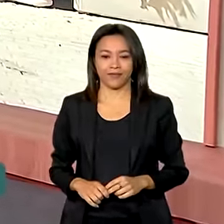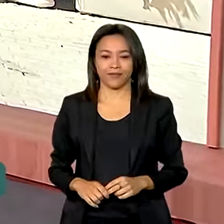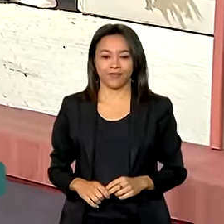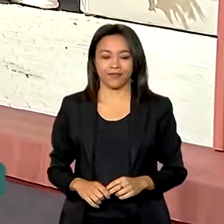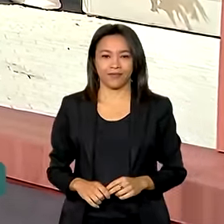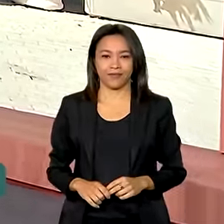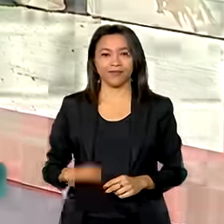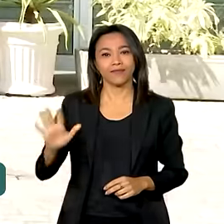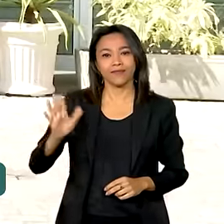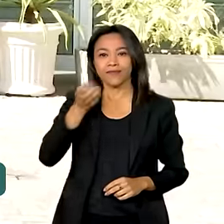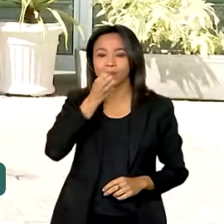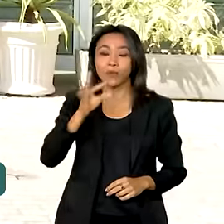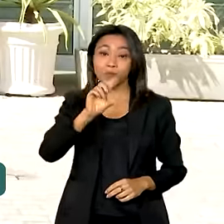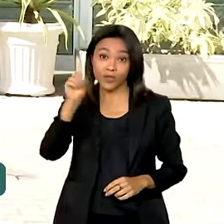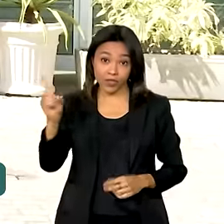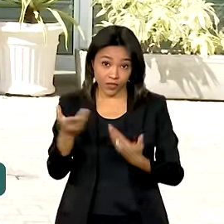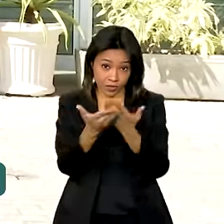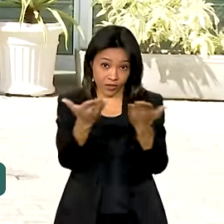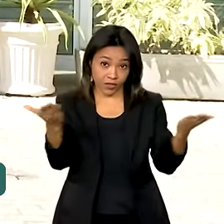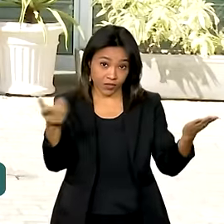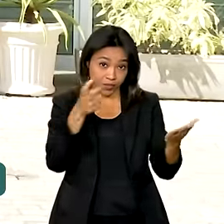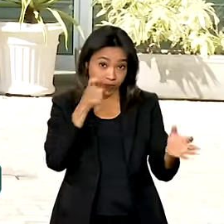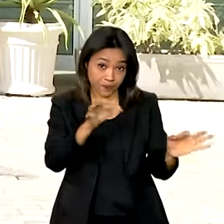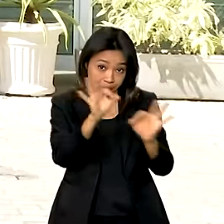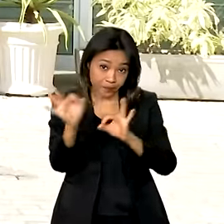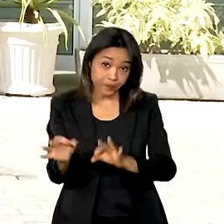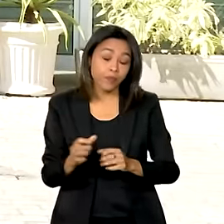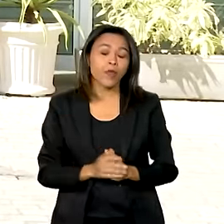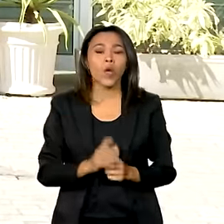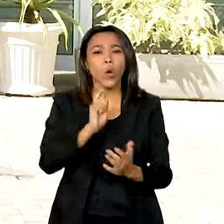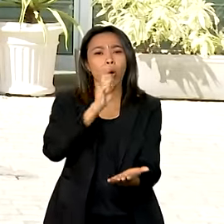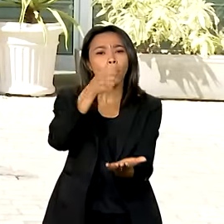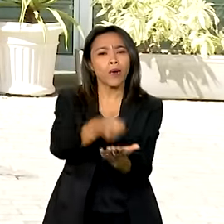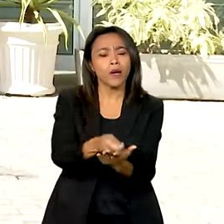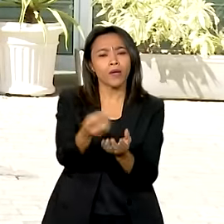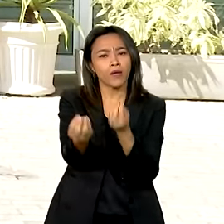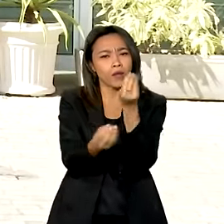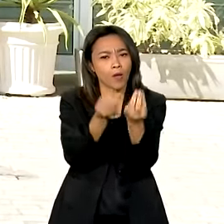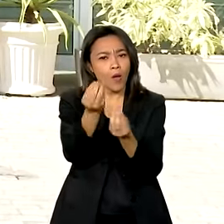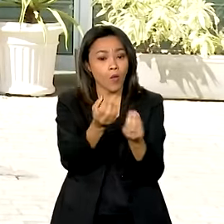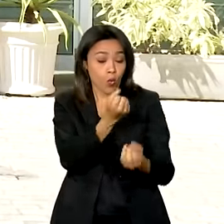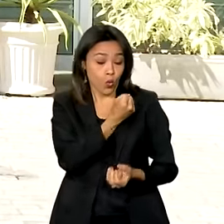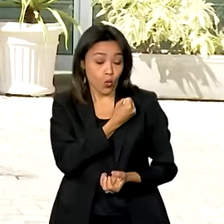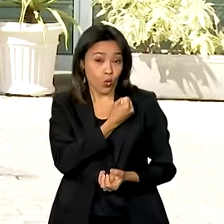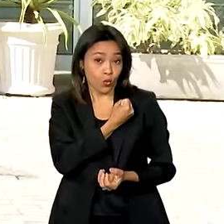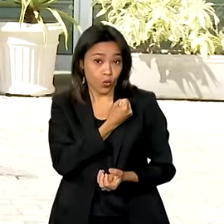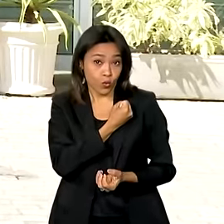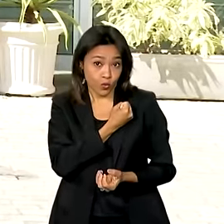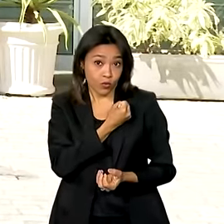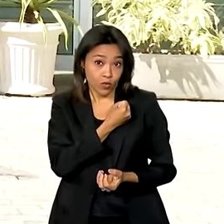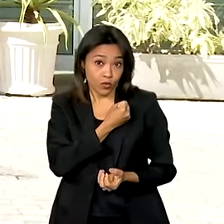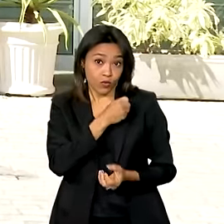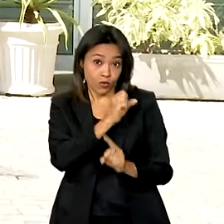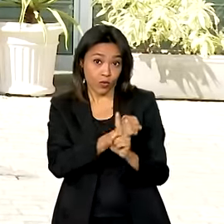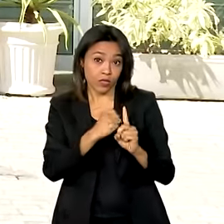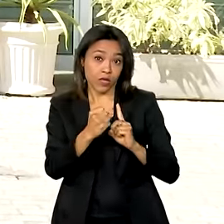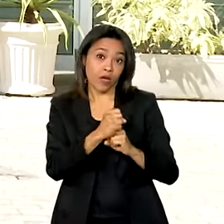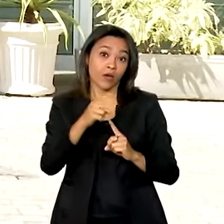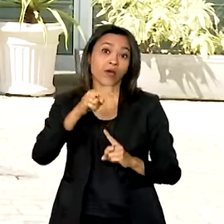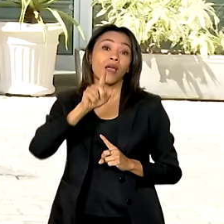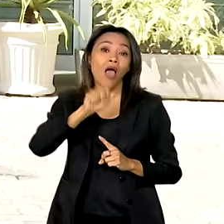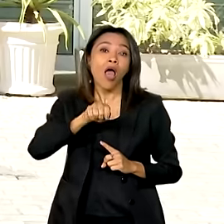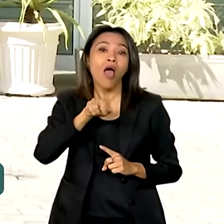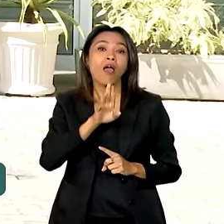Bom dia, Vanessa. Bom dia a todos. O pagamento é realizado de acordo com o número de identificação social, também